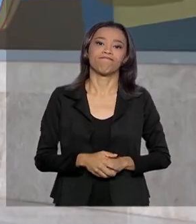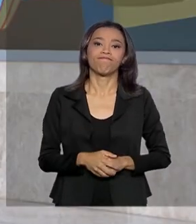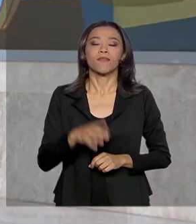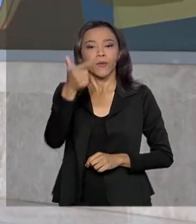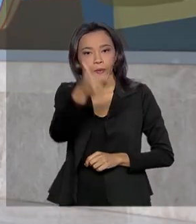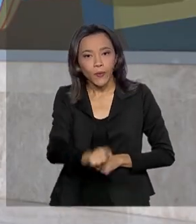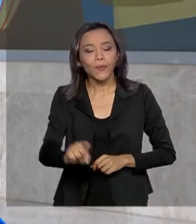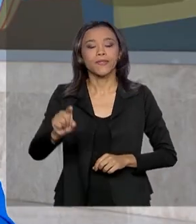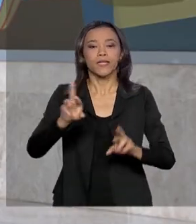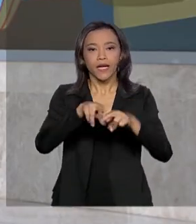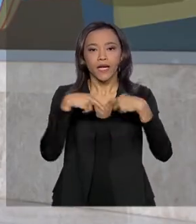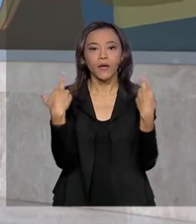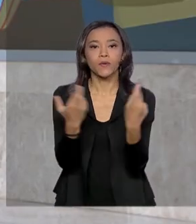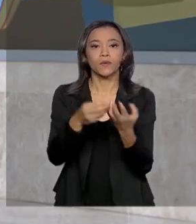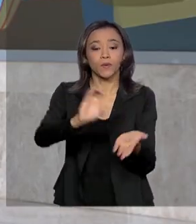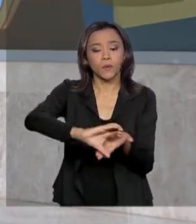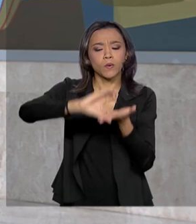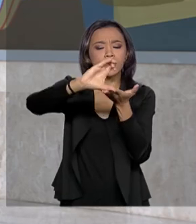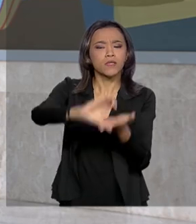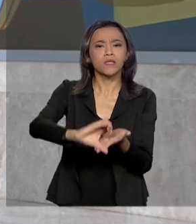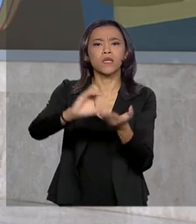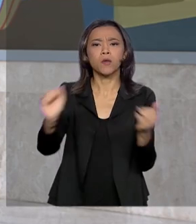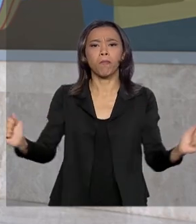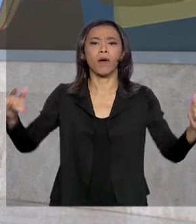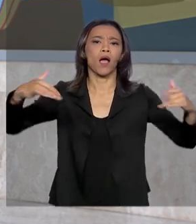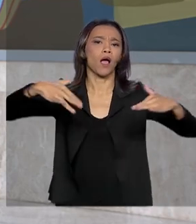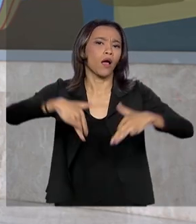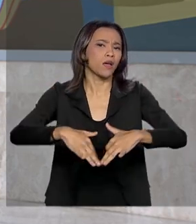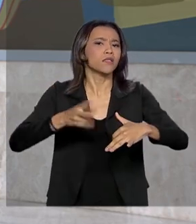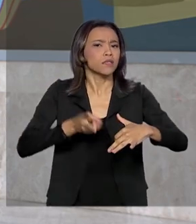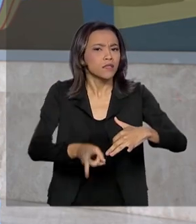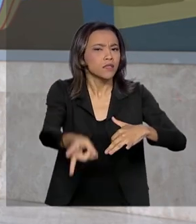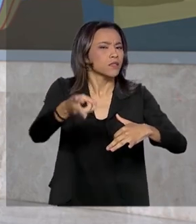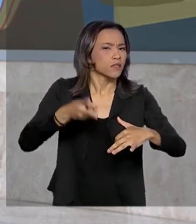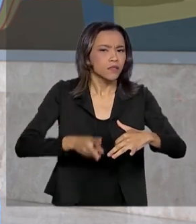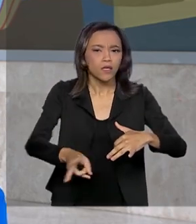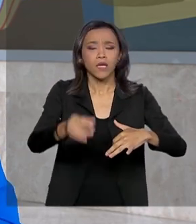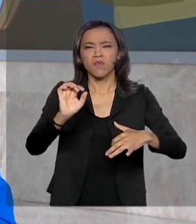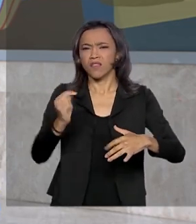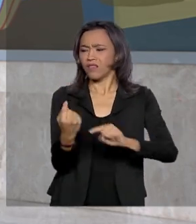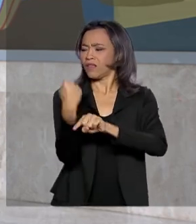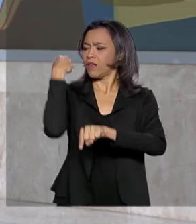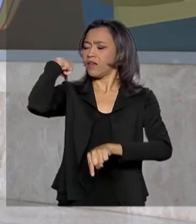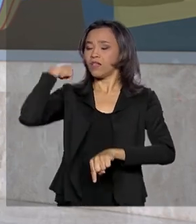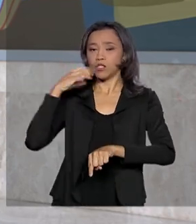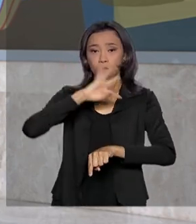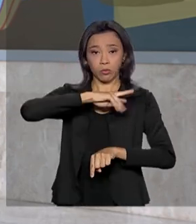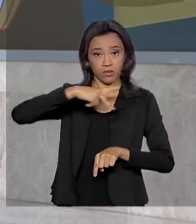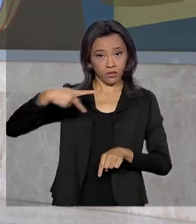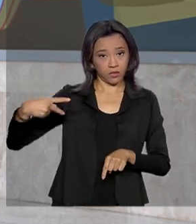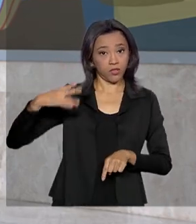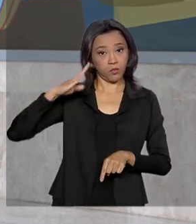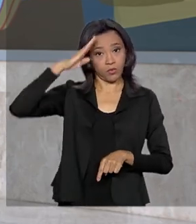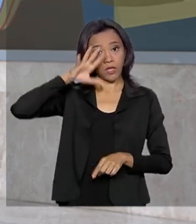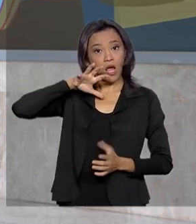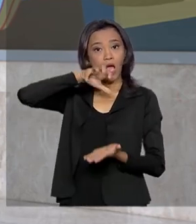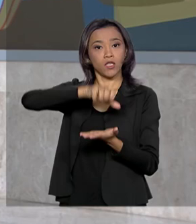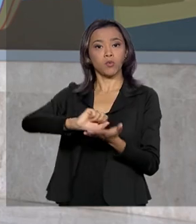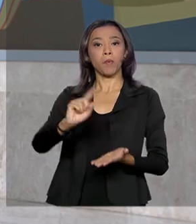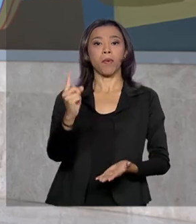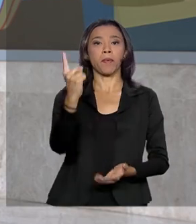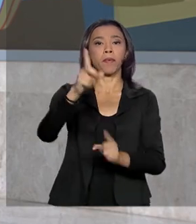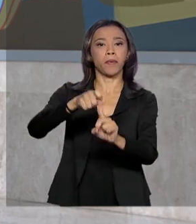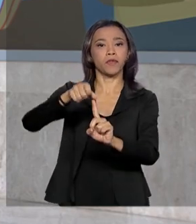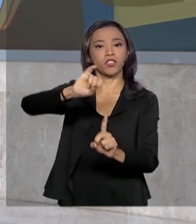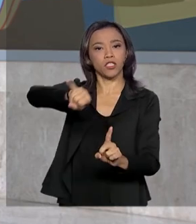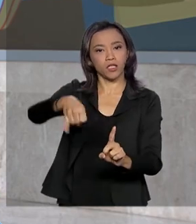uma reunião do Conselho de Governo. Essas reuniões acontecem periodicamente, desde que o presidente Jair Bolsonaro assumiu o governo em janeiro do ano